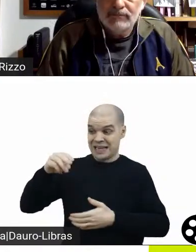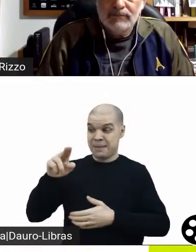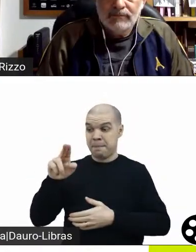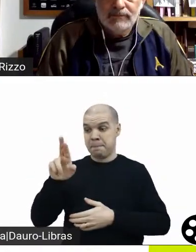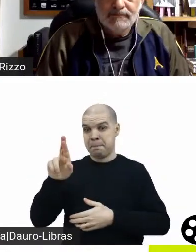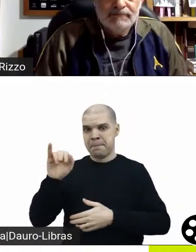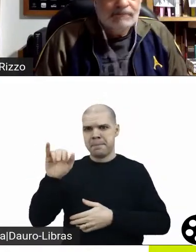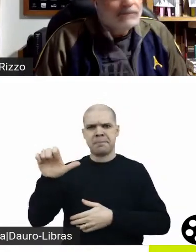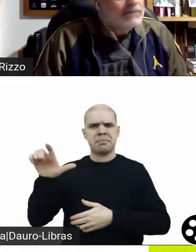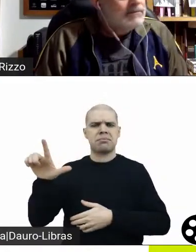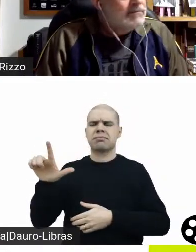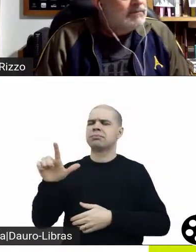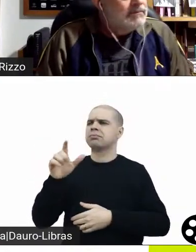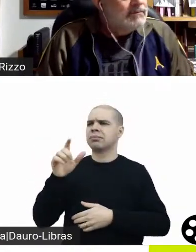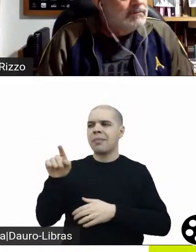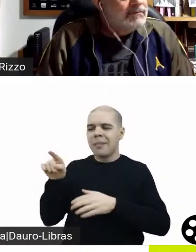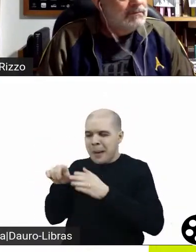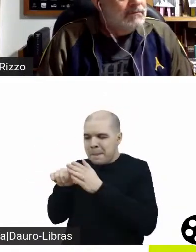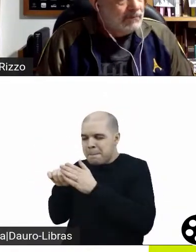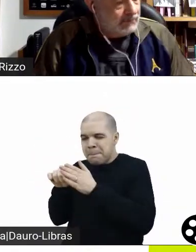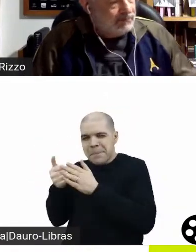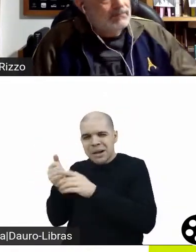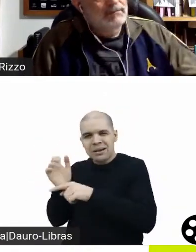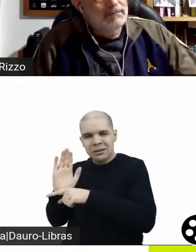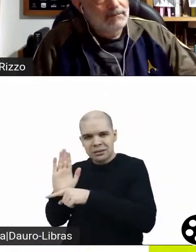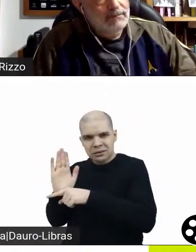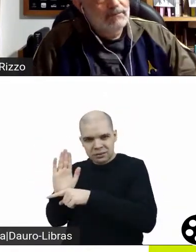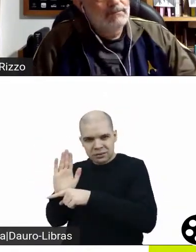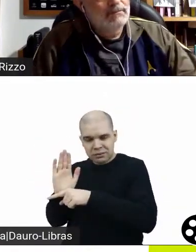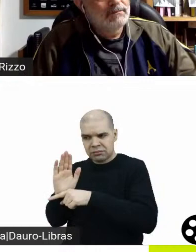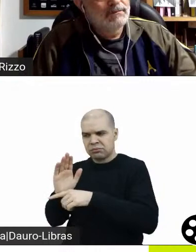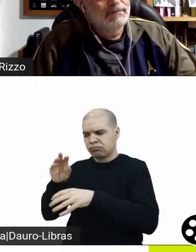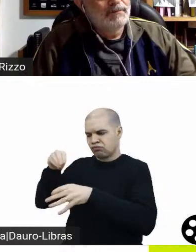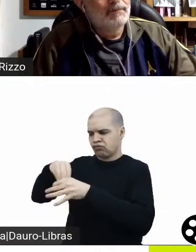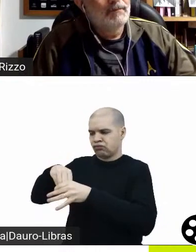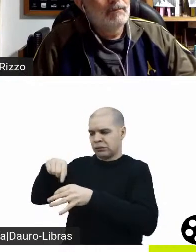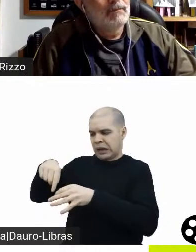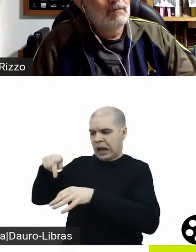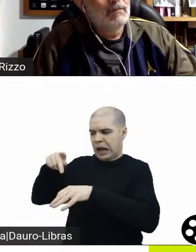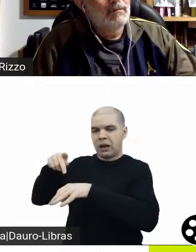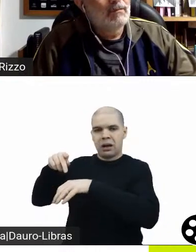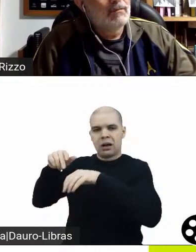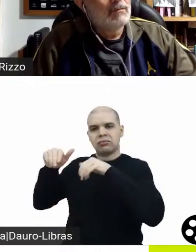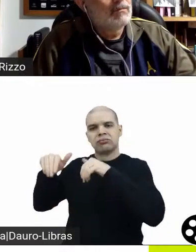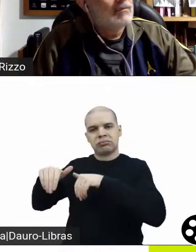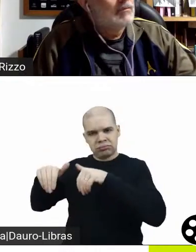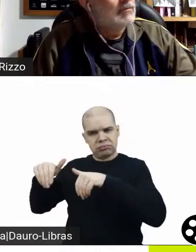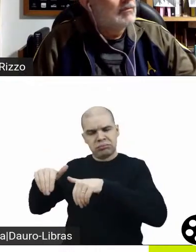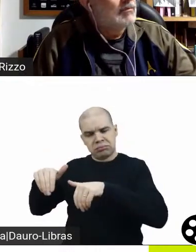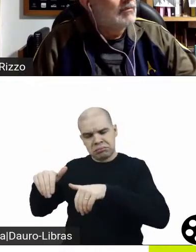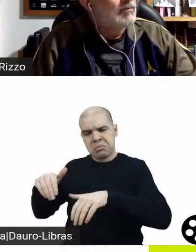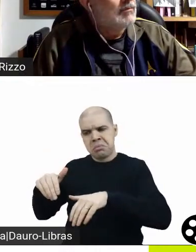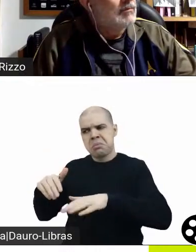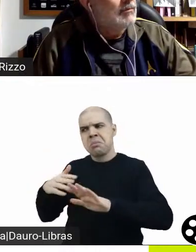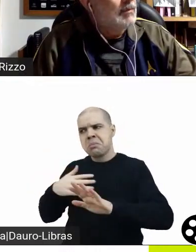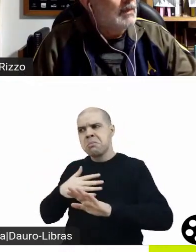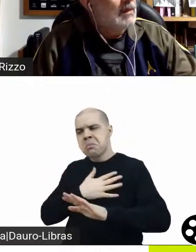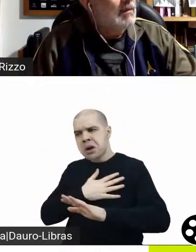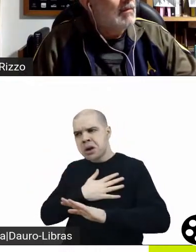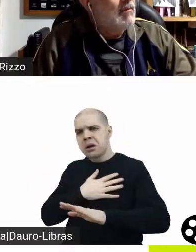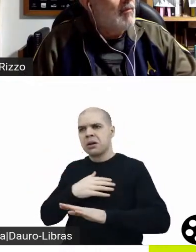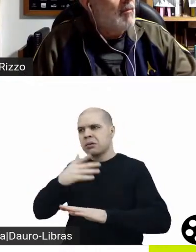essa transição dele, de fazer um filme dentro da Austrália, na sua terra, na sua cidade natal,